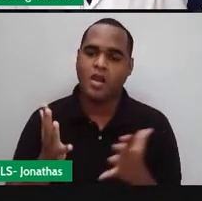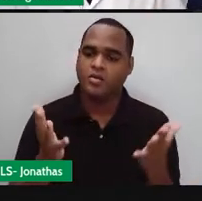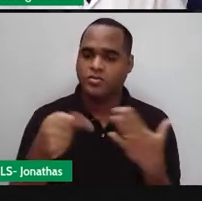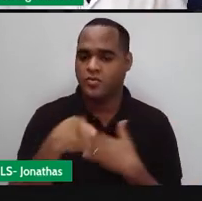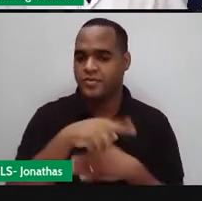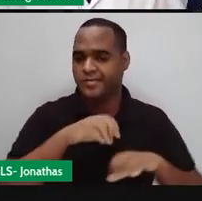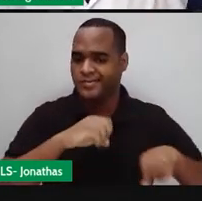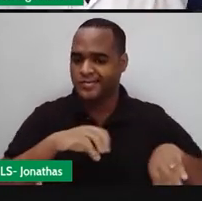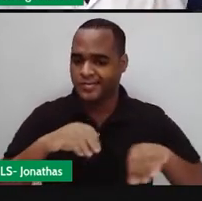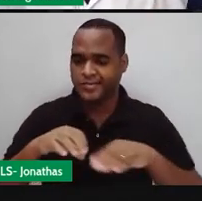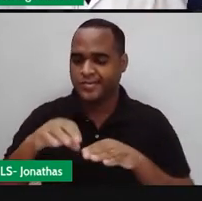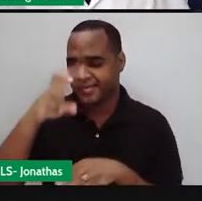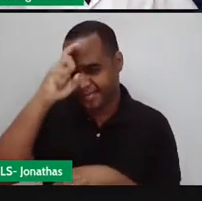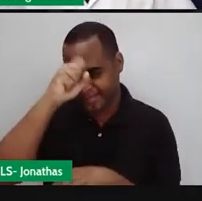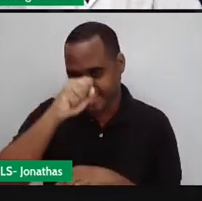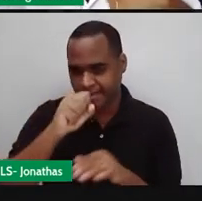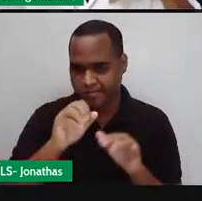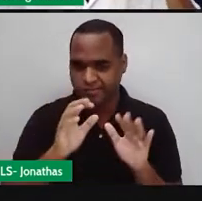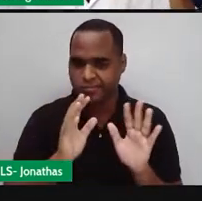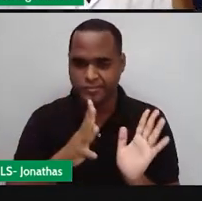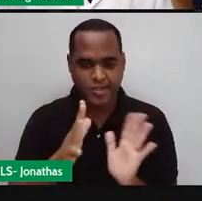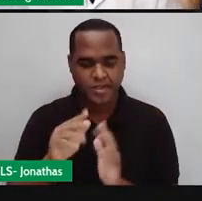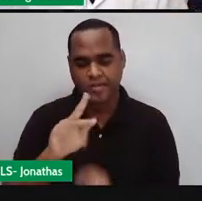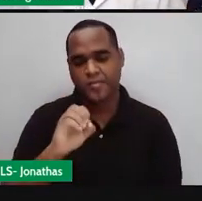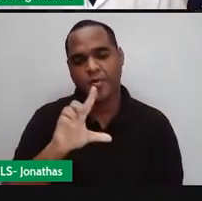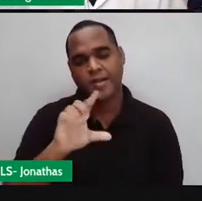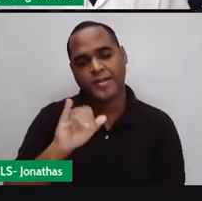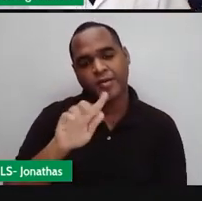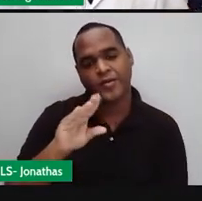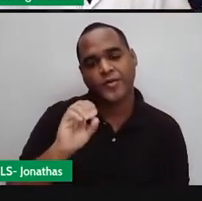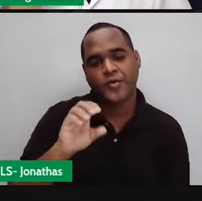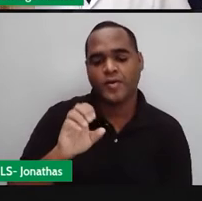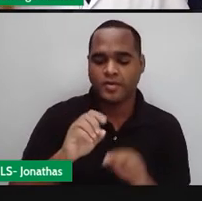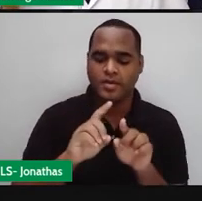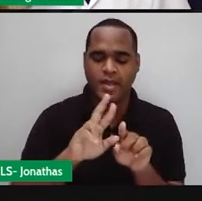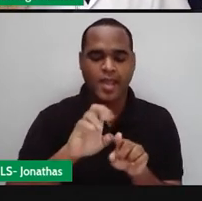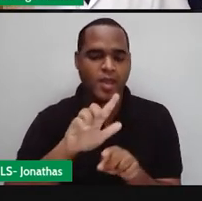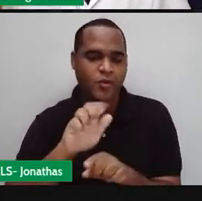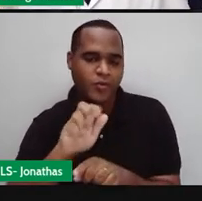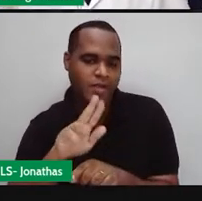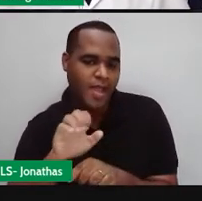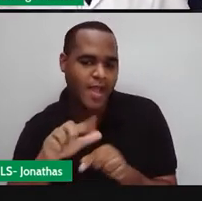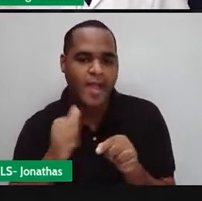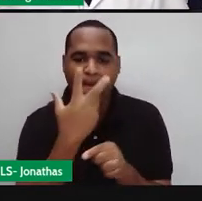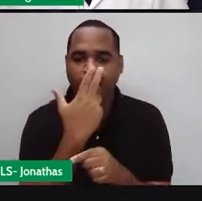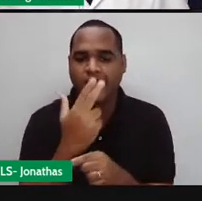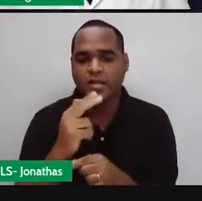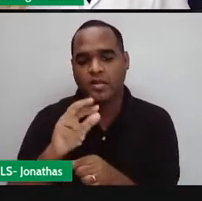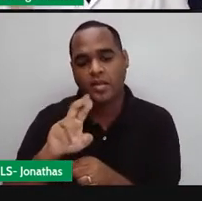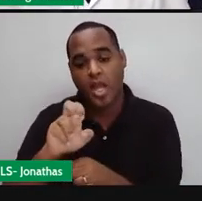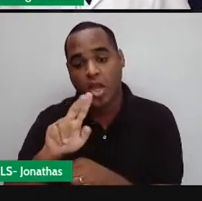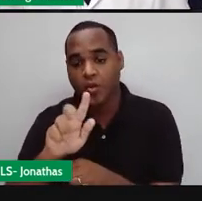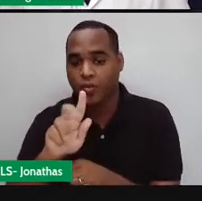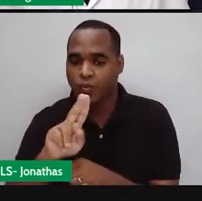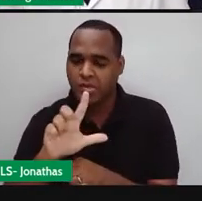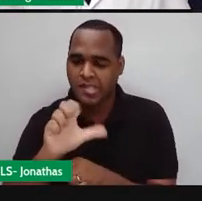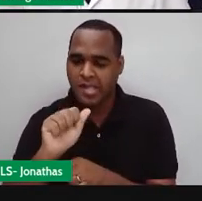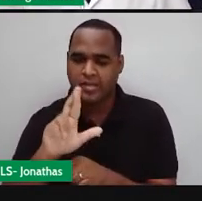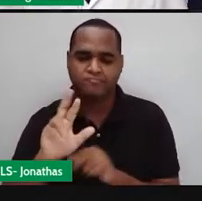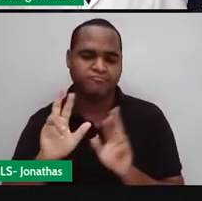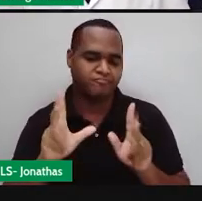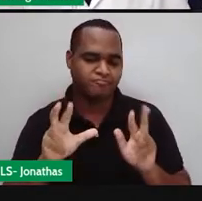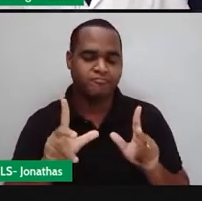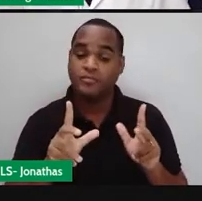sobre polígonos, lembra? Polígonos regulares, polígonos não regulares, pois é,